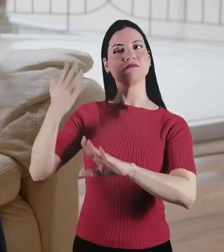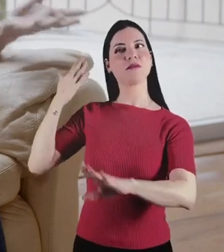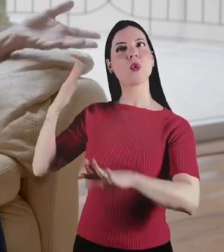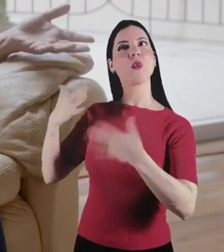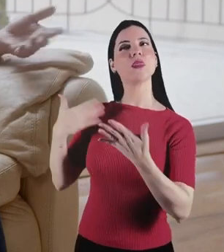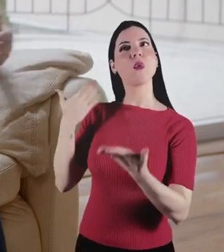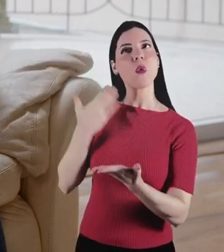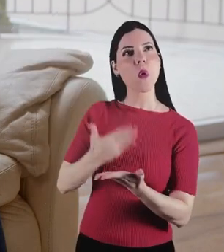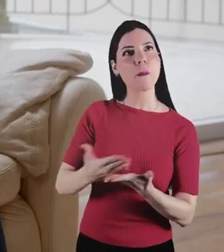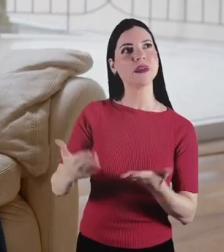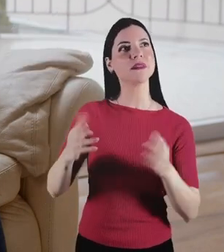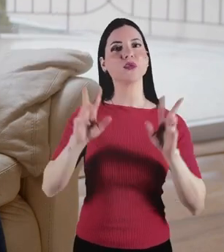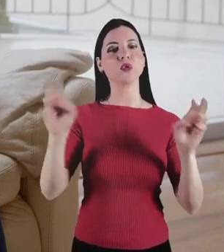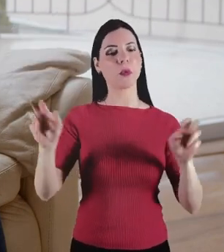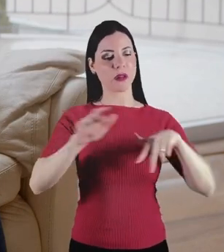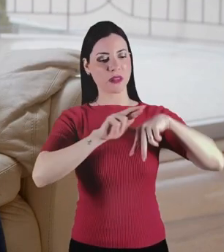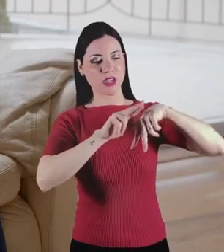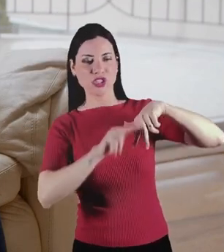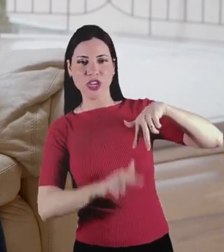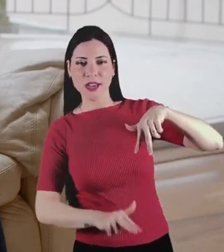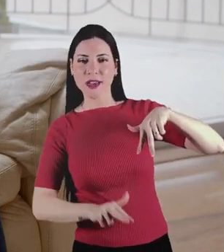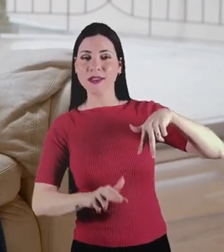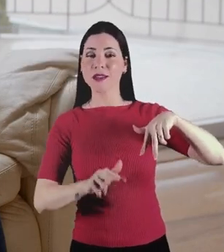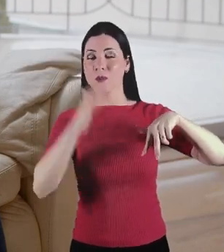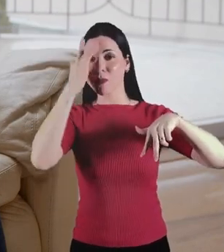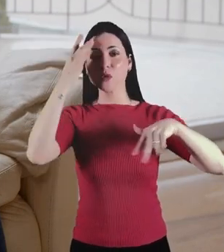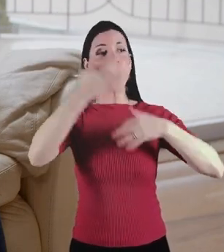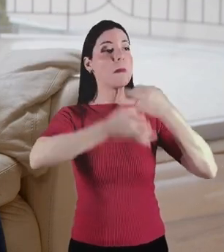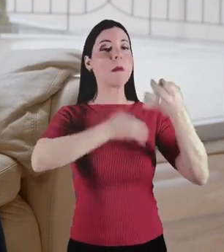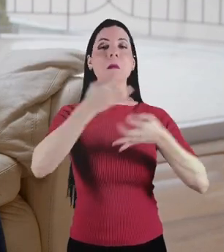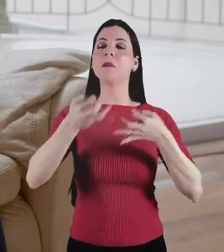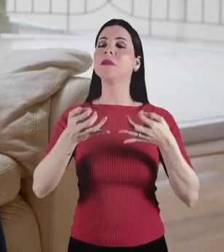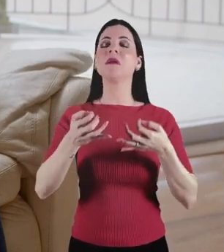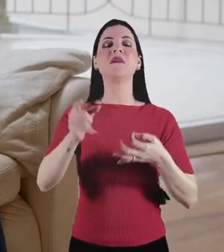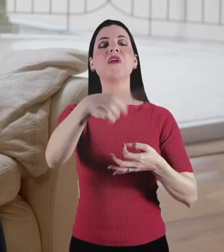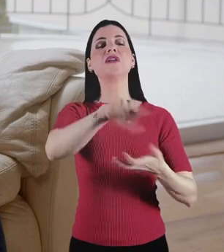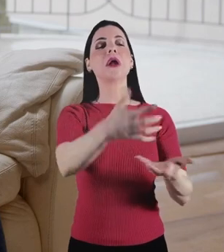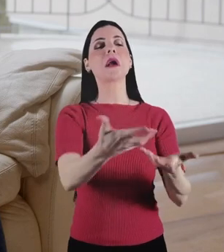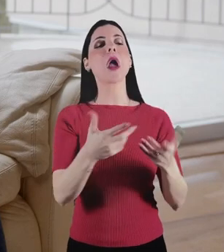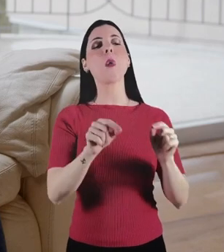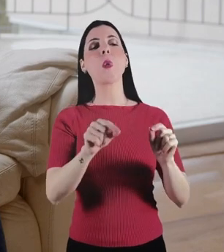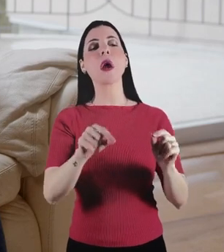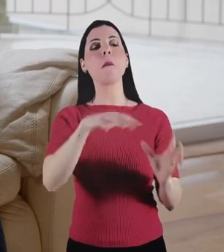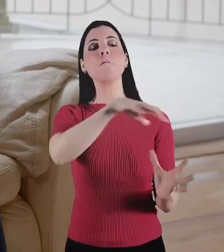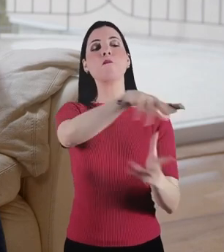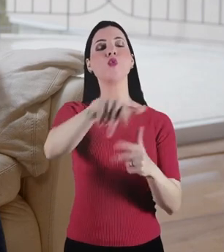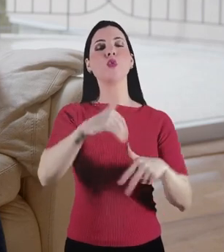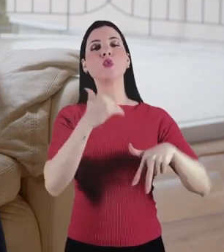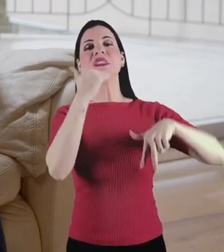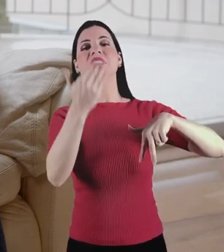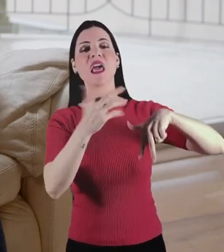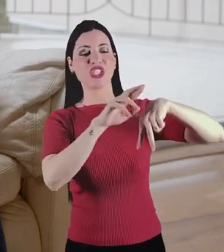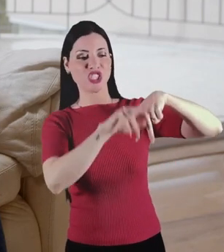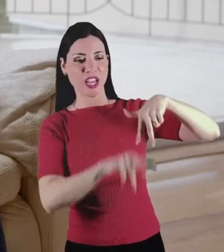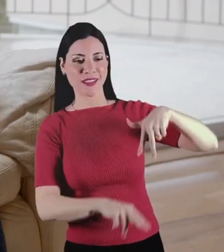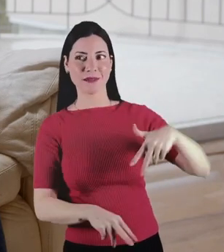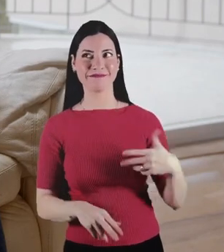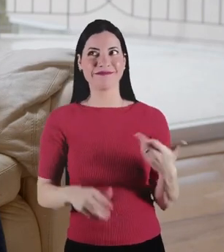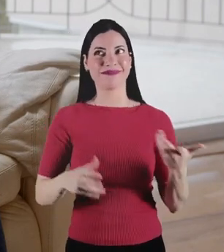lidar com a questão da transgeneridade, uma das coisas que se colocava era essa. Mas o que a gente quer? Um mundo sem gênero?